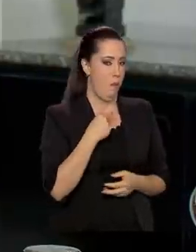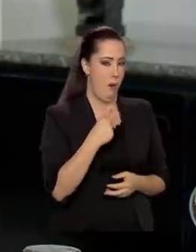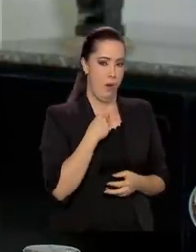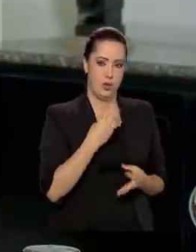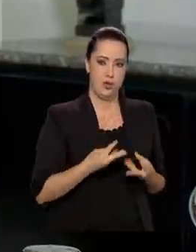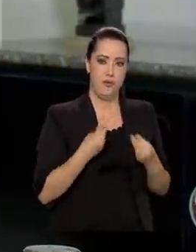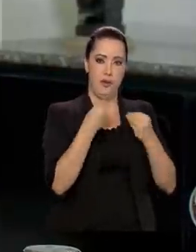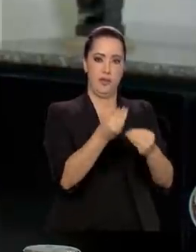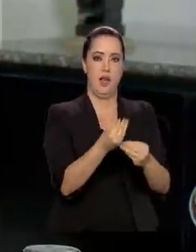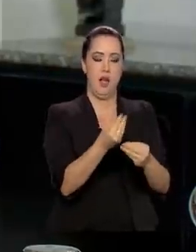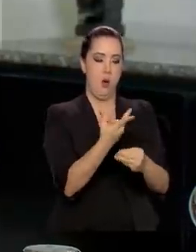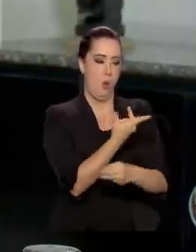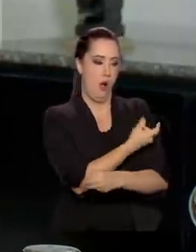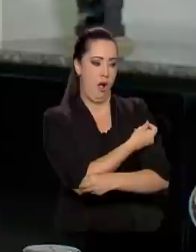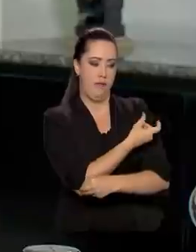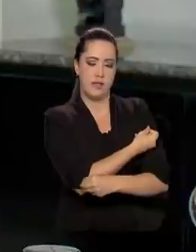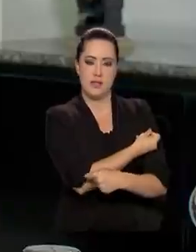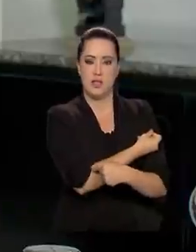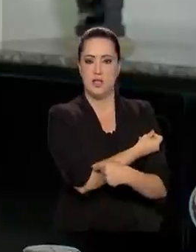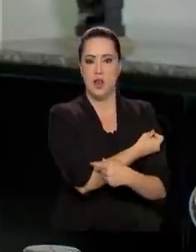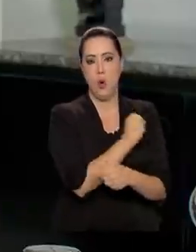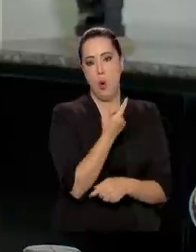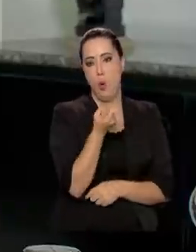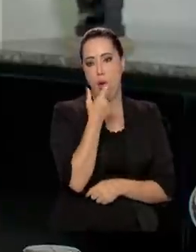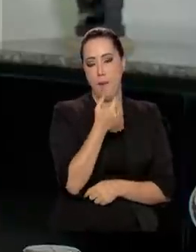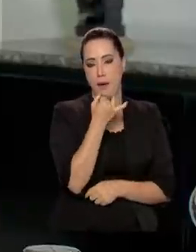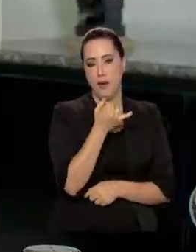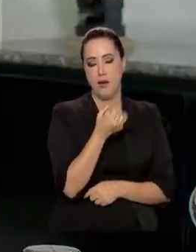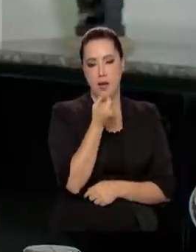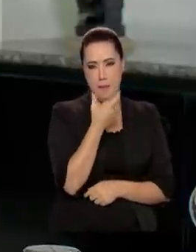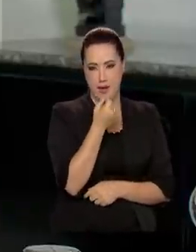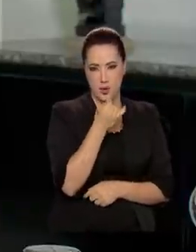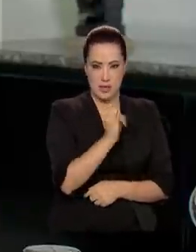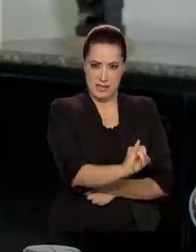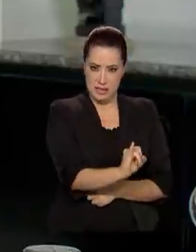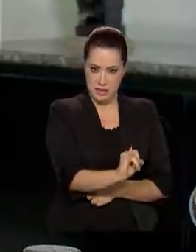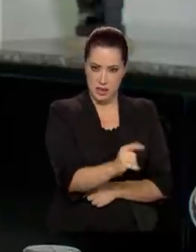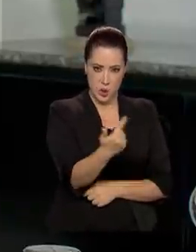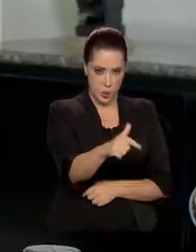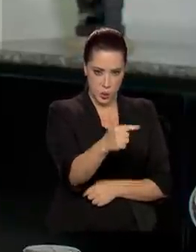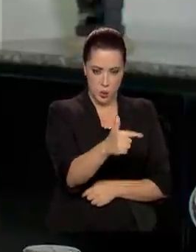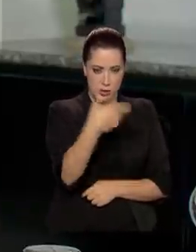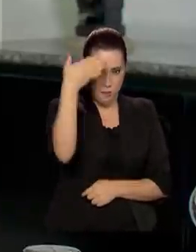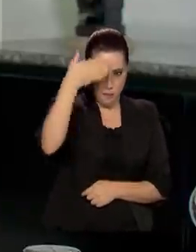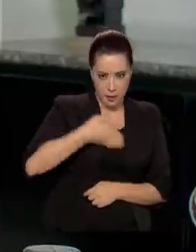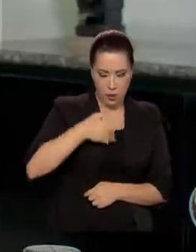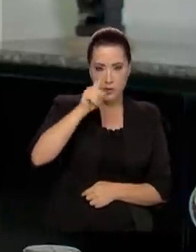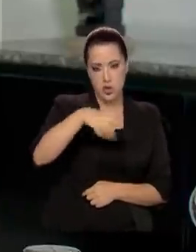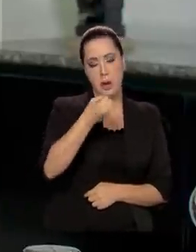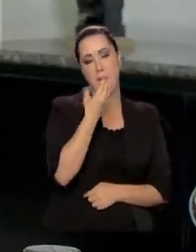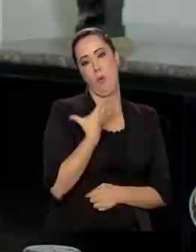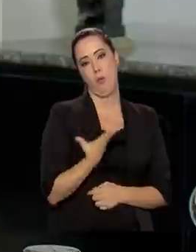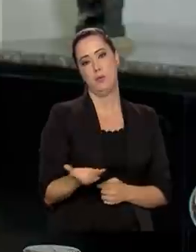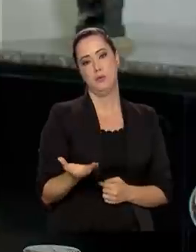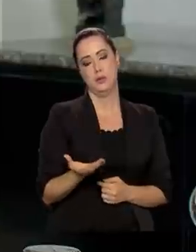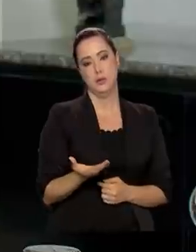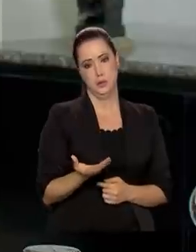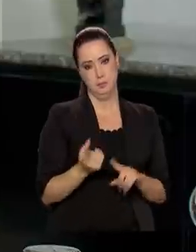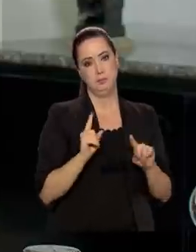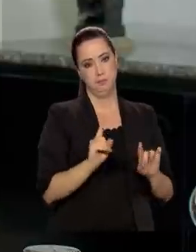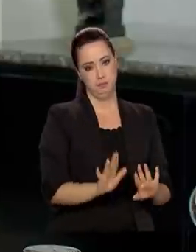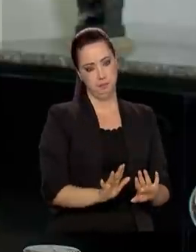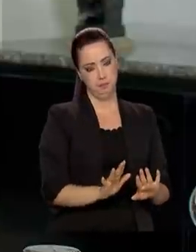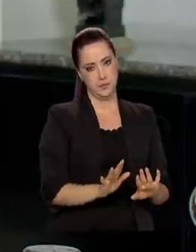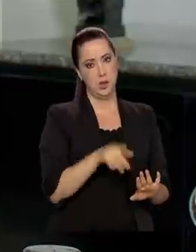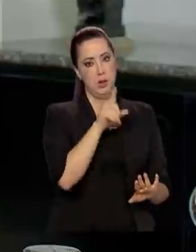imunizante que não esteja comprovadamente testado. Enquanto ele não for comprovadamente testado, é